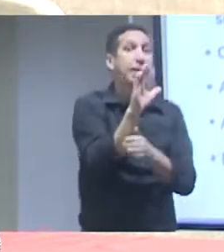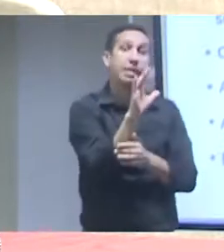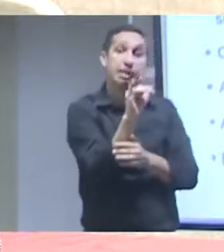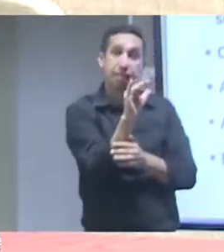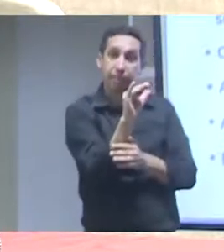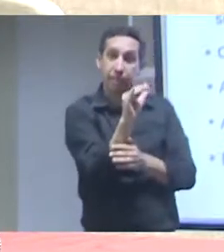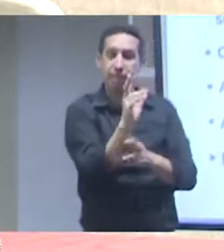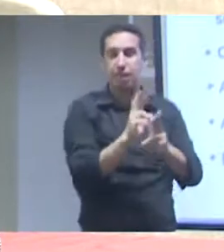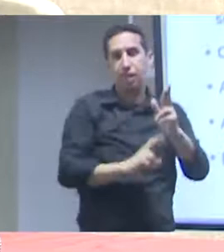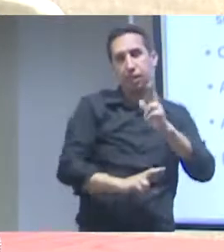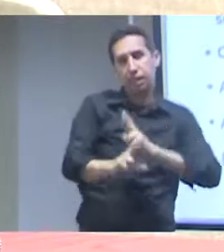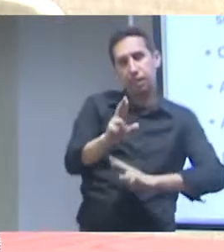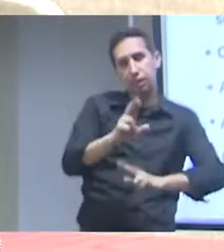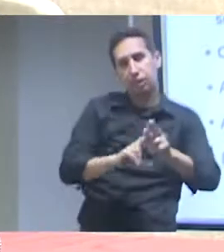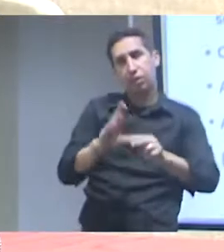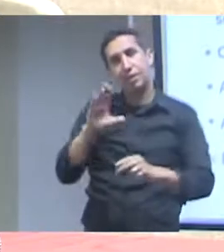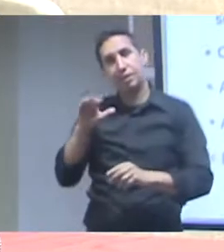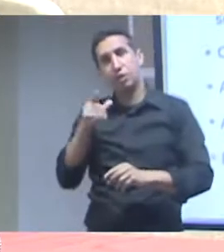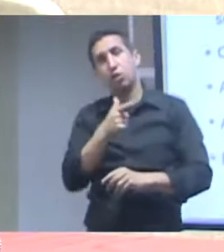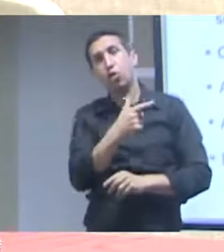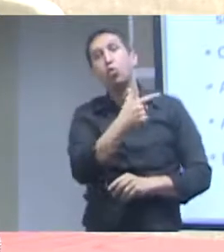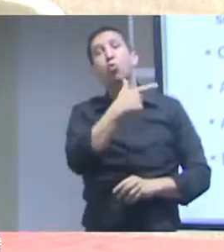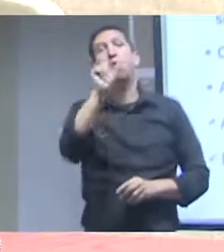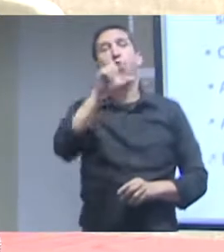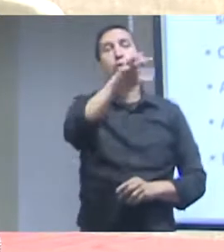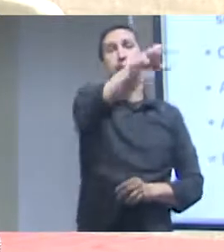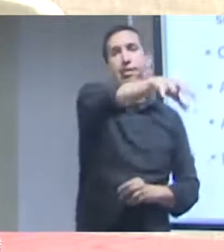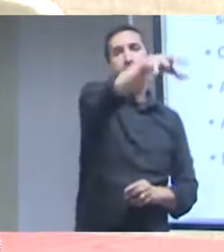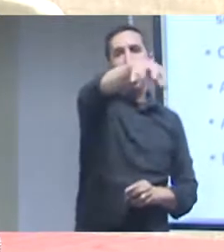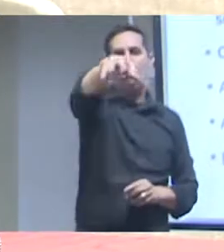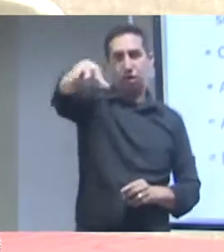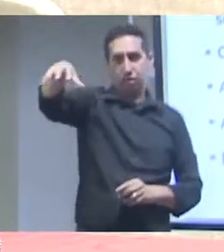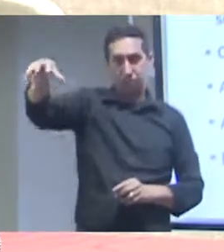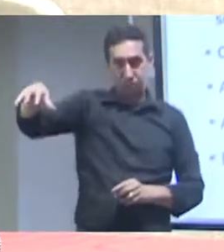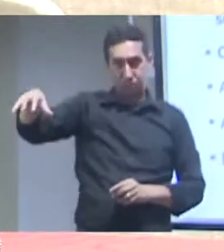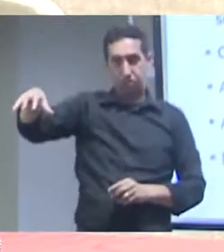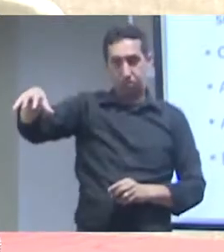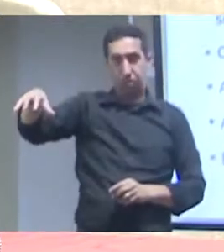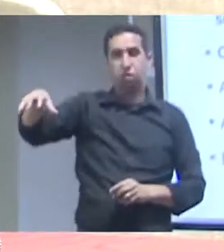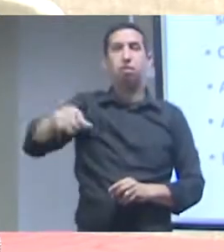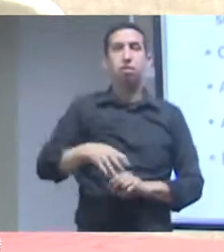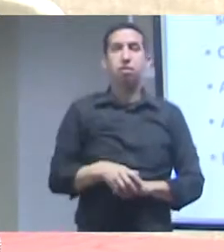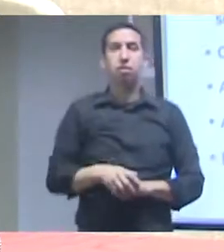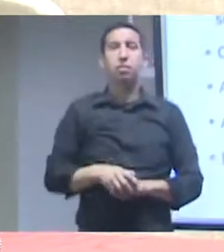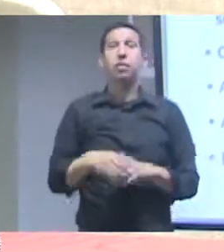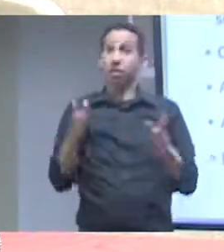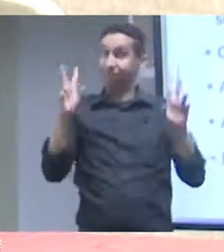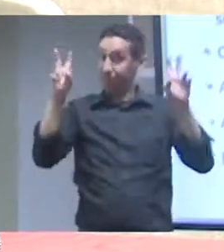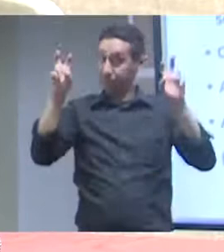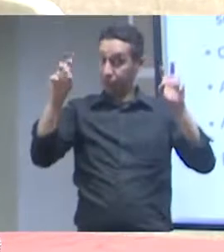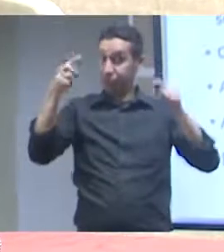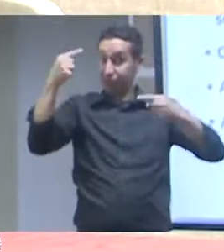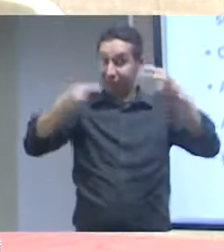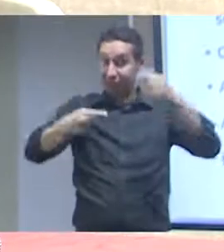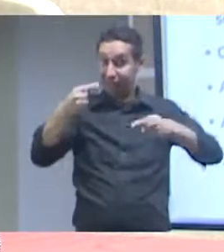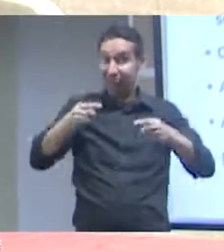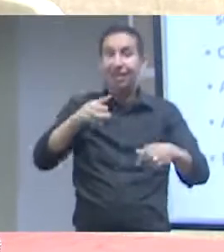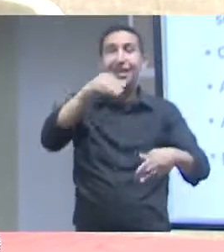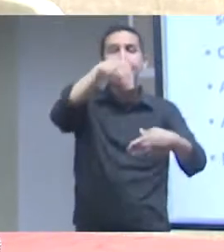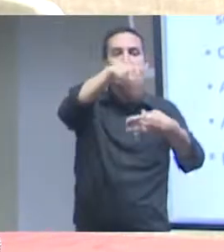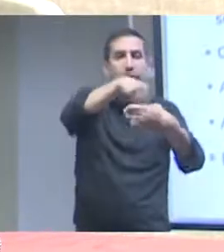epistêmicas, quando a gente está falando de políticas territoriais, a gente está falando de políticas